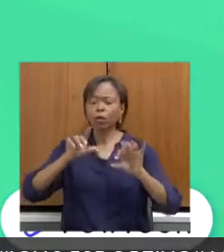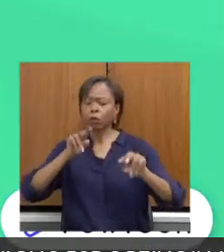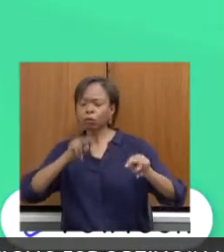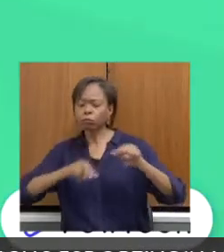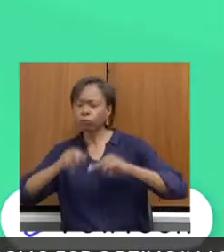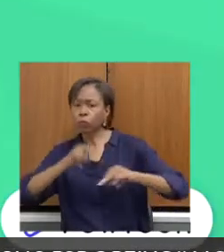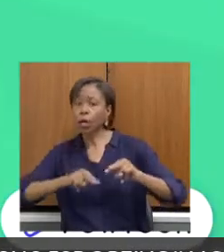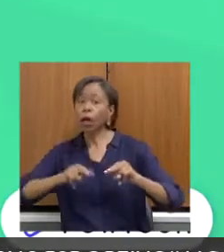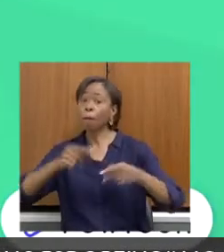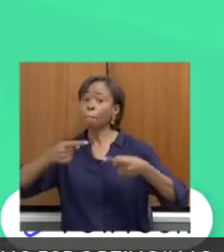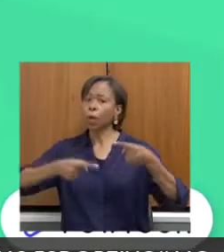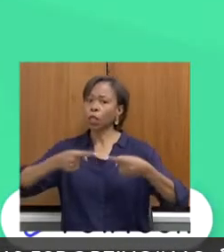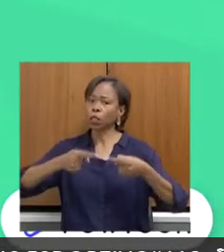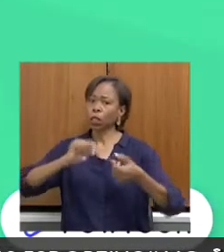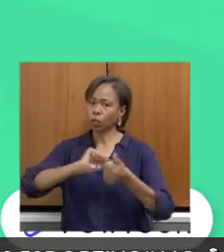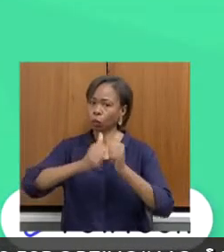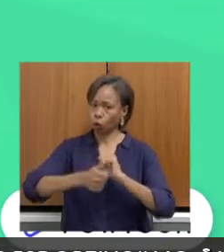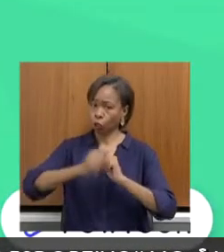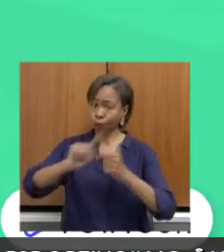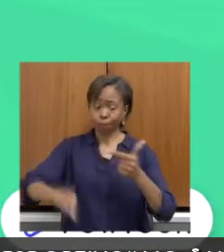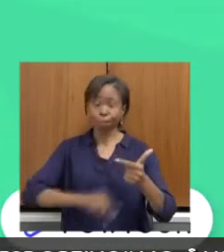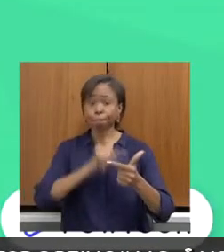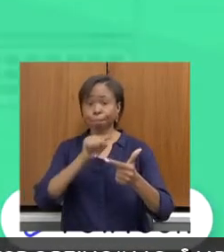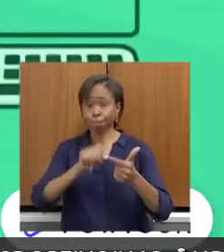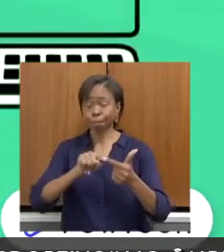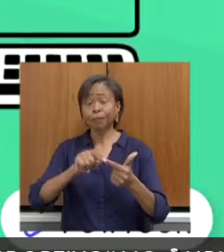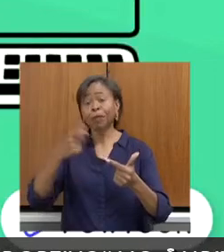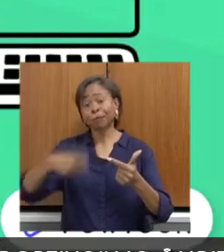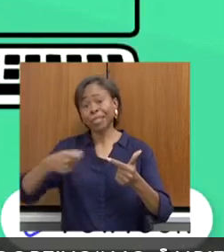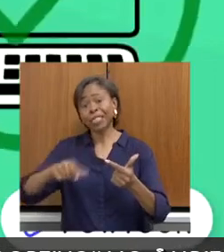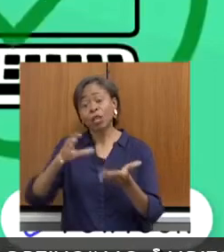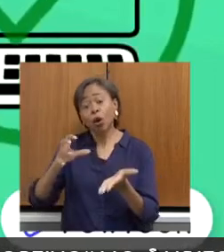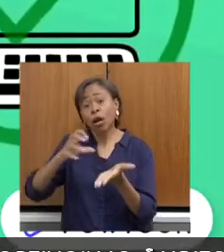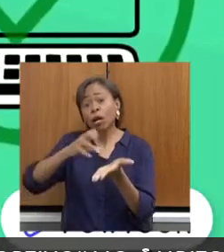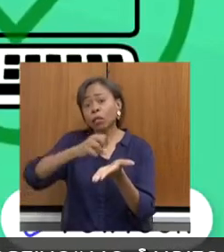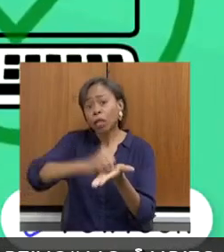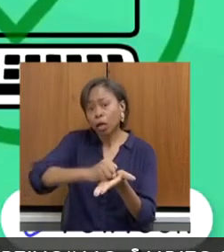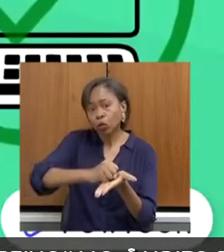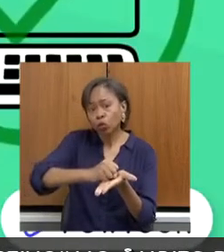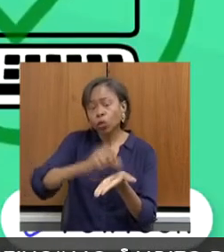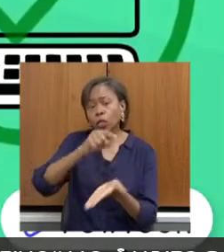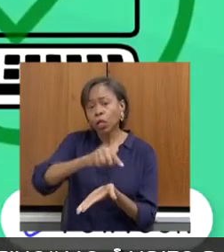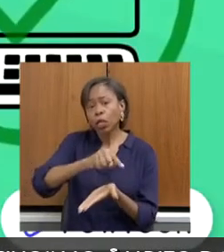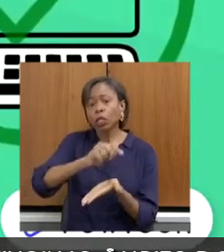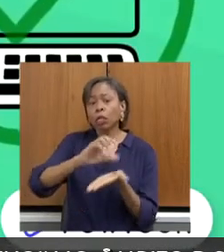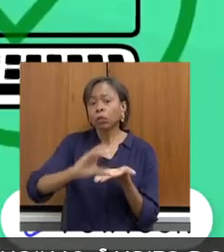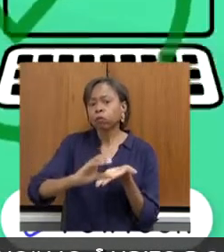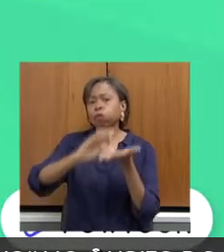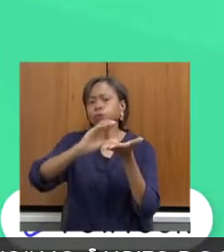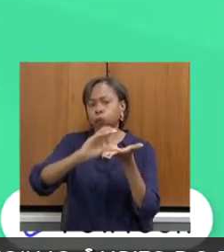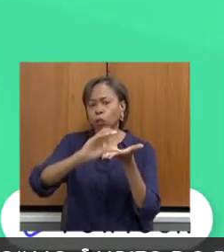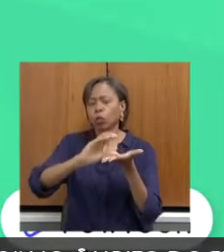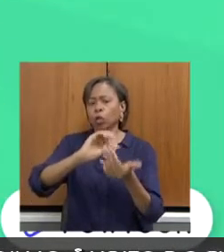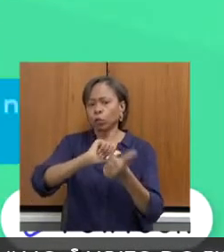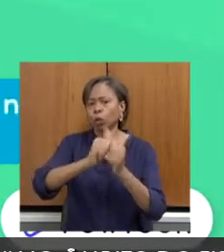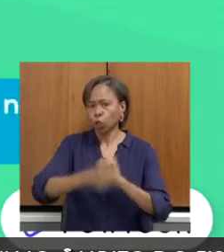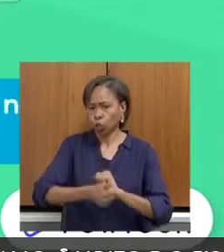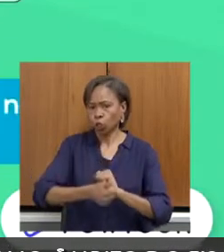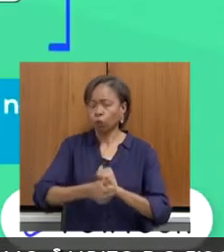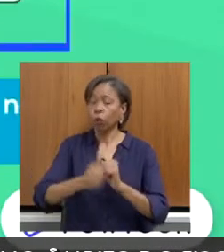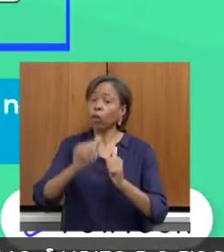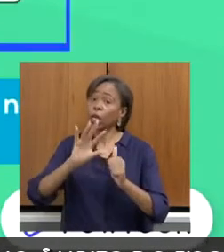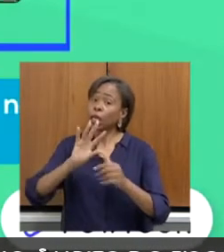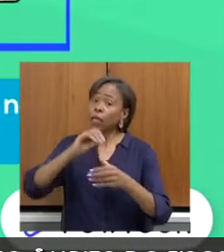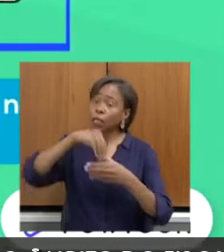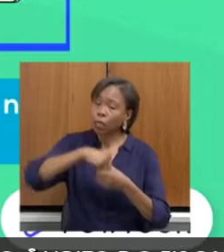seguida, é preciso realizar o cadastro e a comprovação do pleno funcionamento do Conselho Esportivo. Deve-se inserir no sistema ICMS